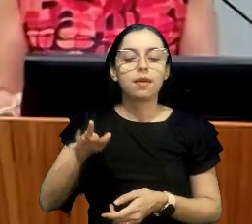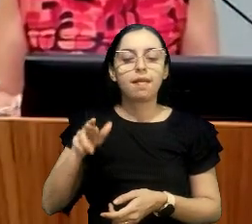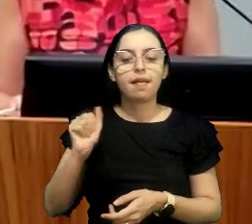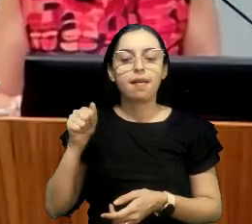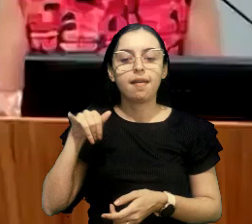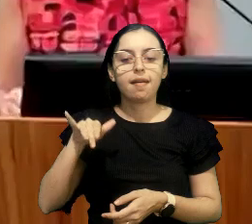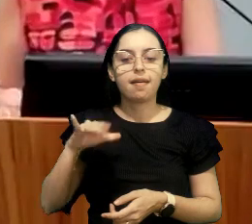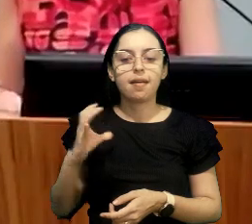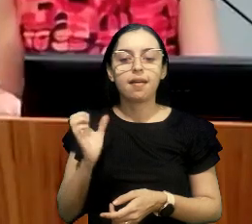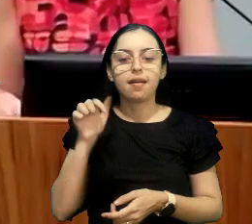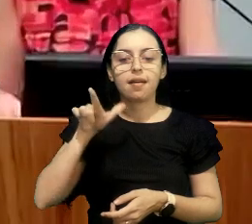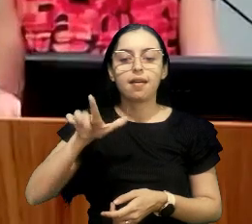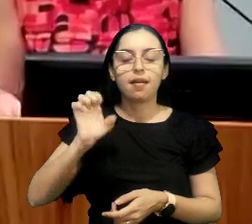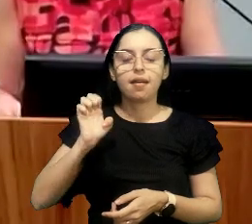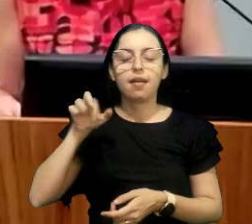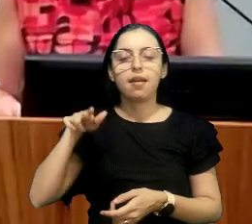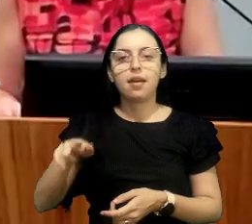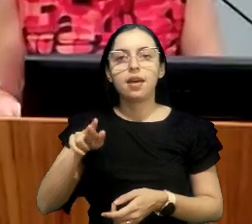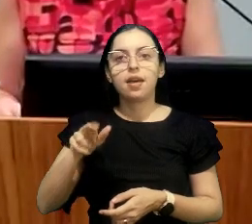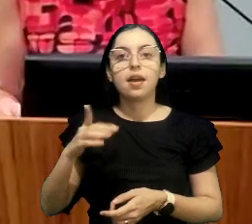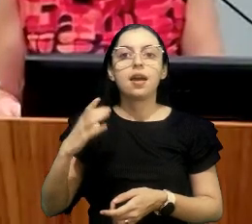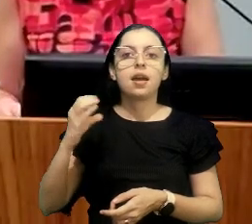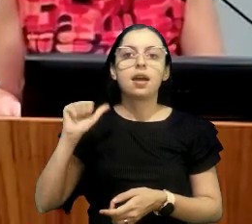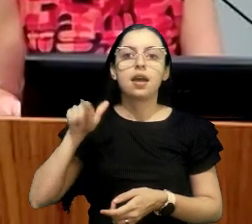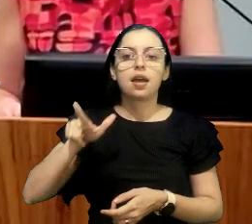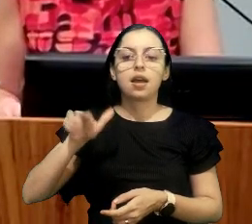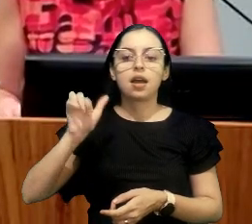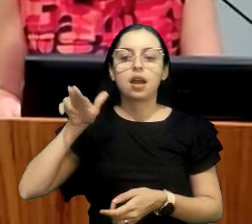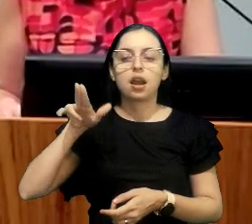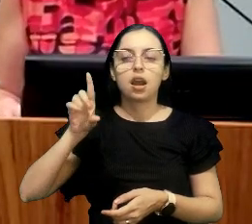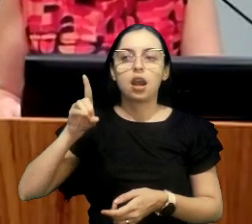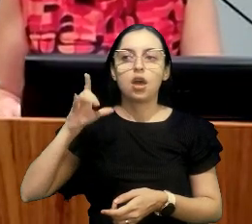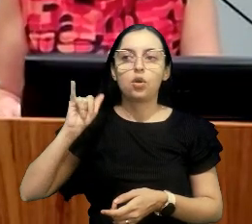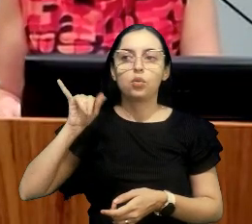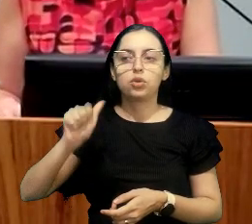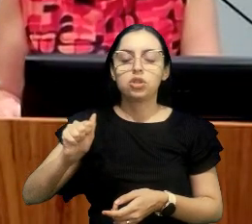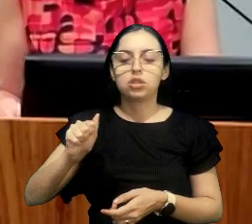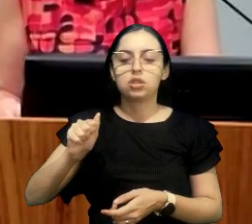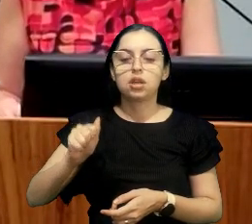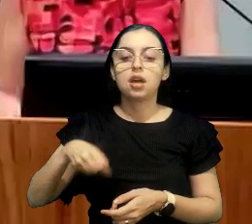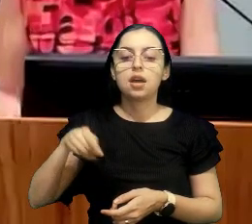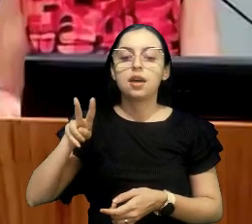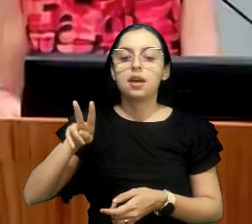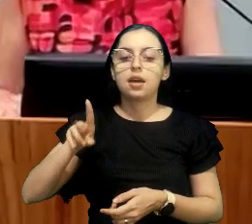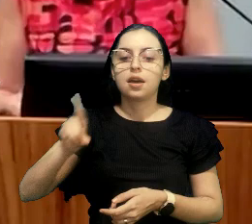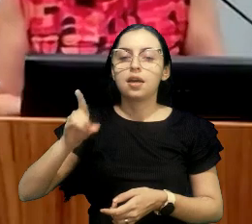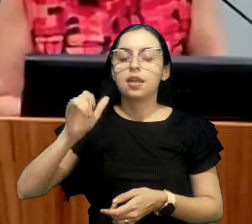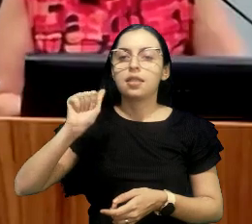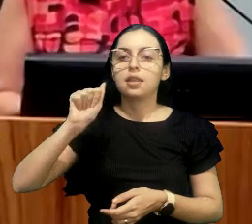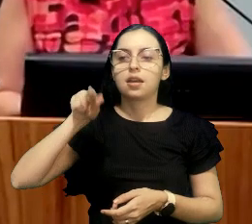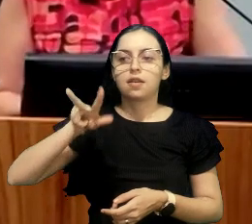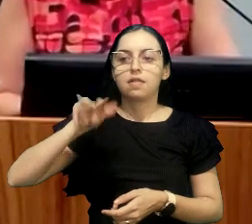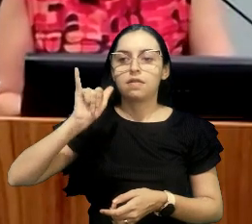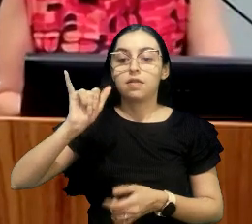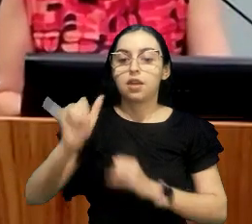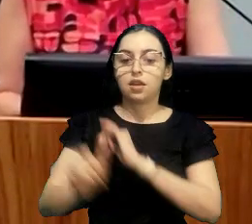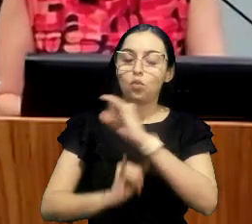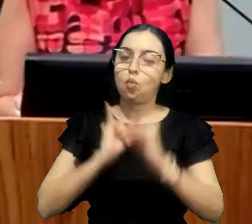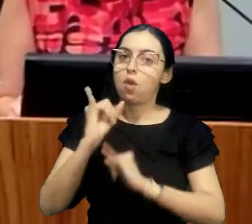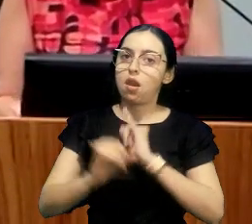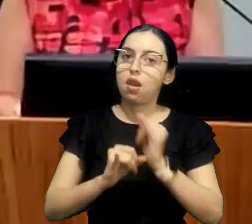doutora Kátia Farias, doutor Davi Gasparini Fernandes está online, eu vou